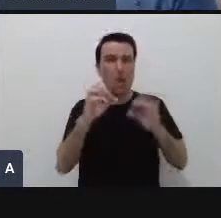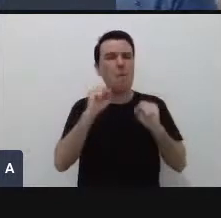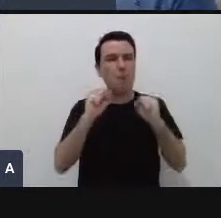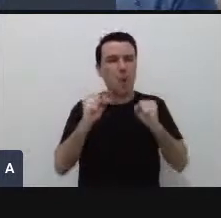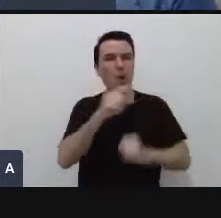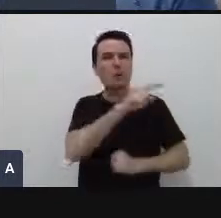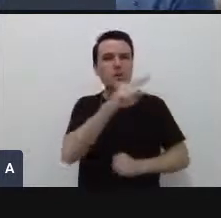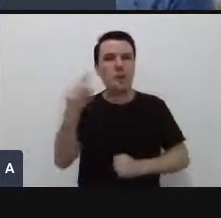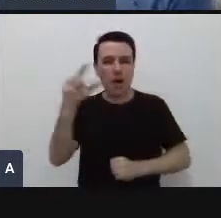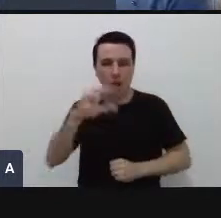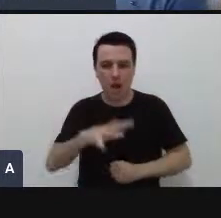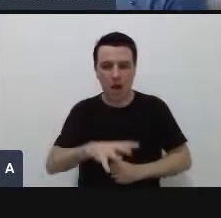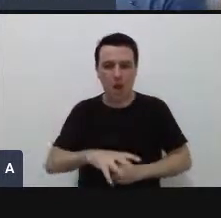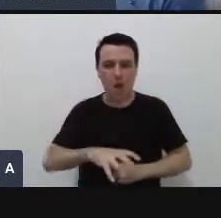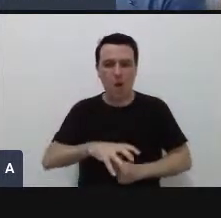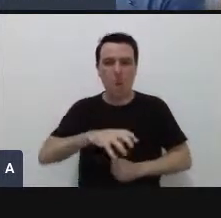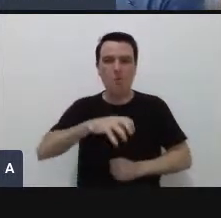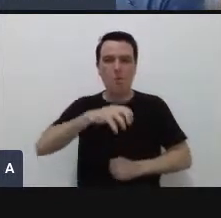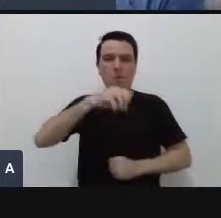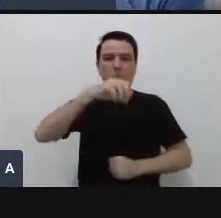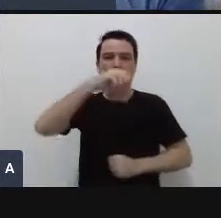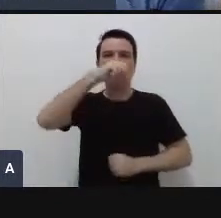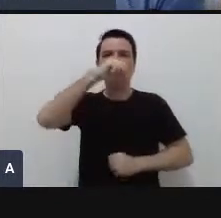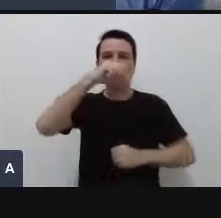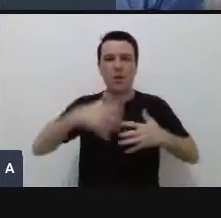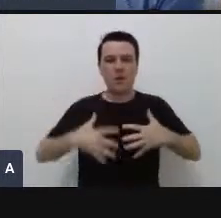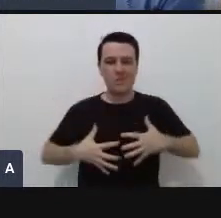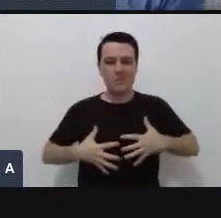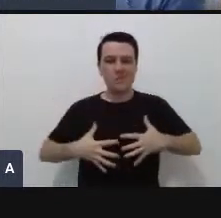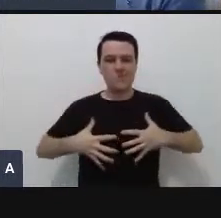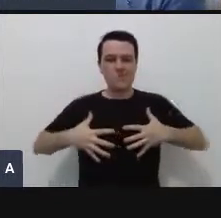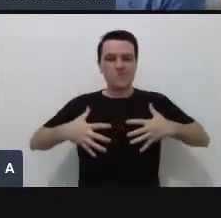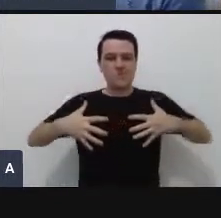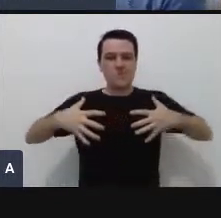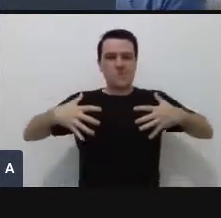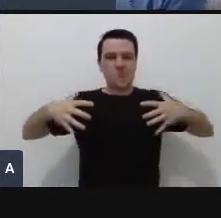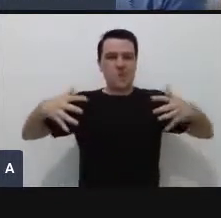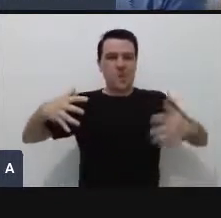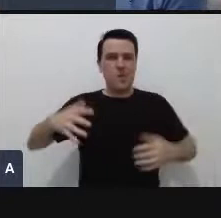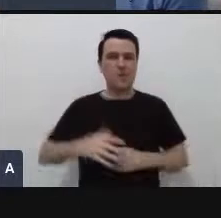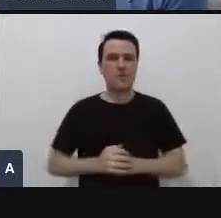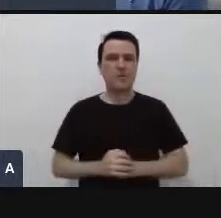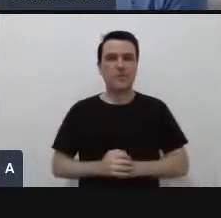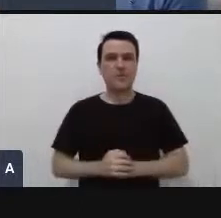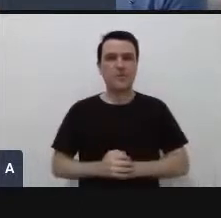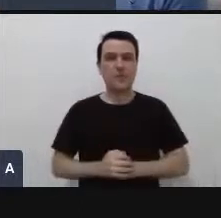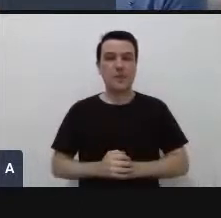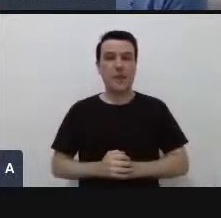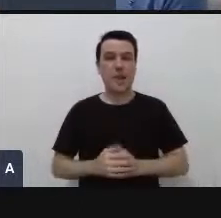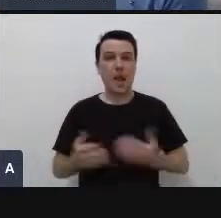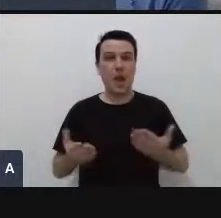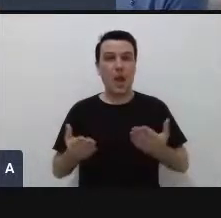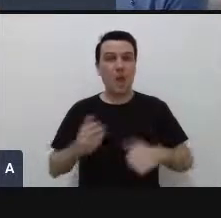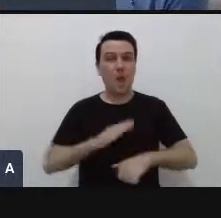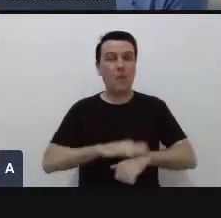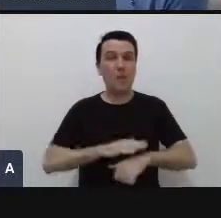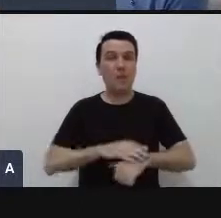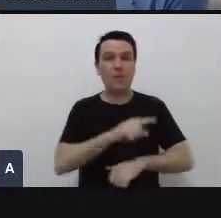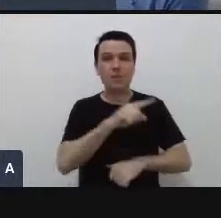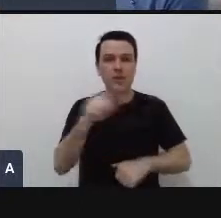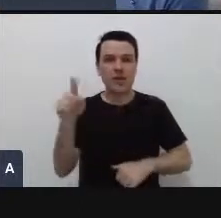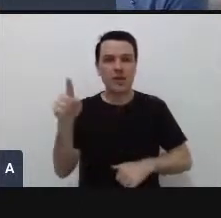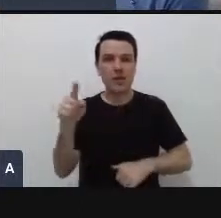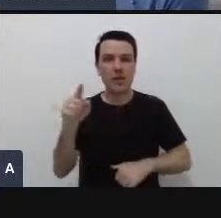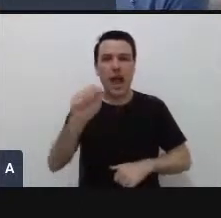profunda enquanto eu escuto a minha voz. E nesse momento sentem o ar entrando pelo